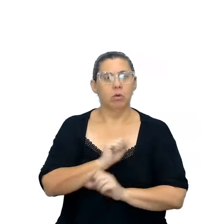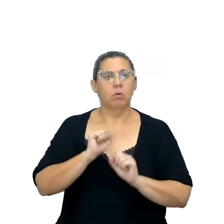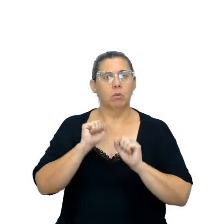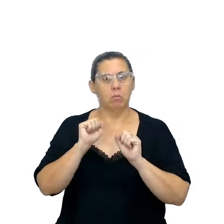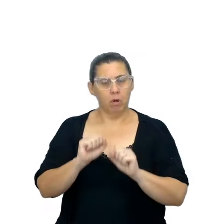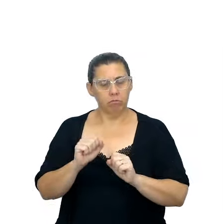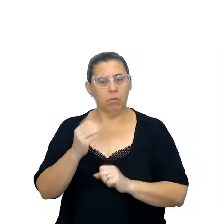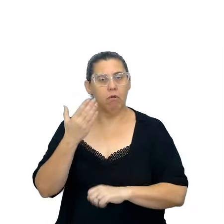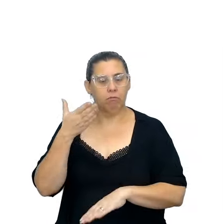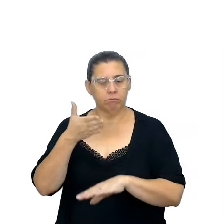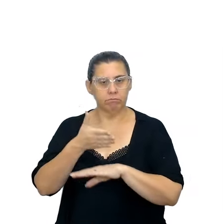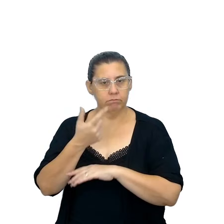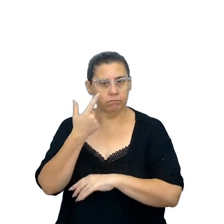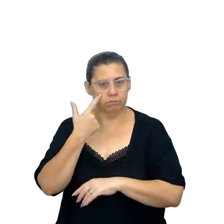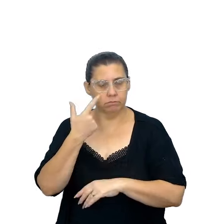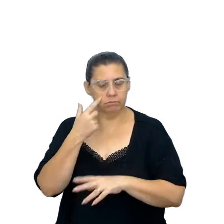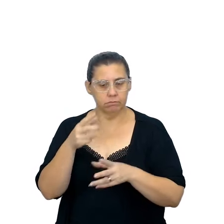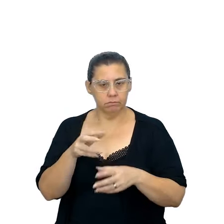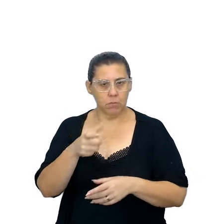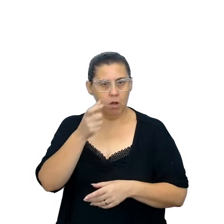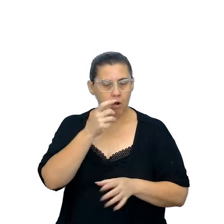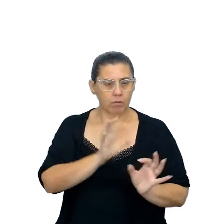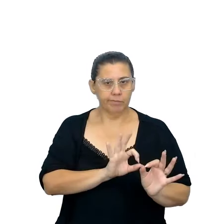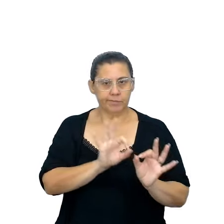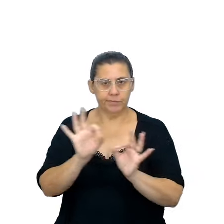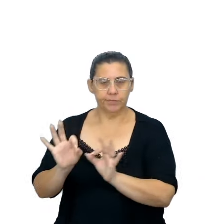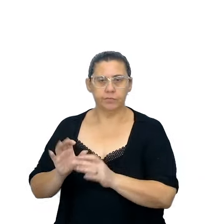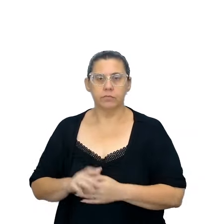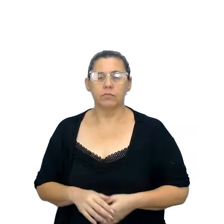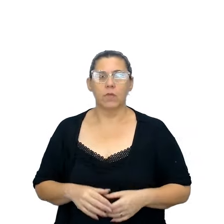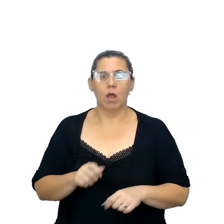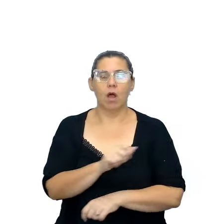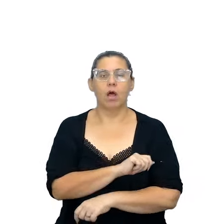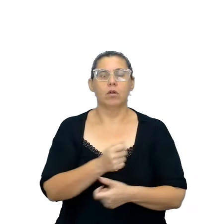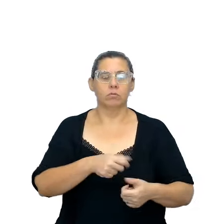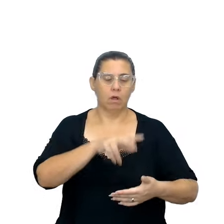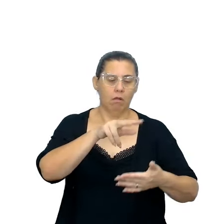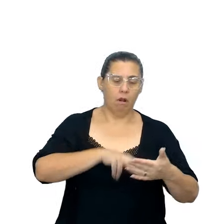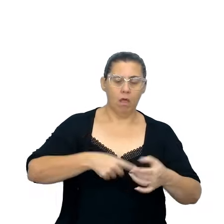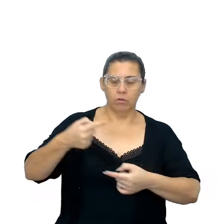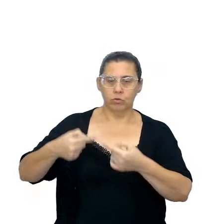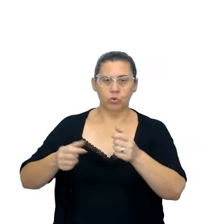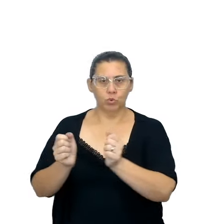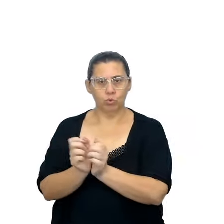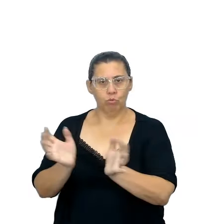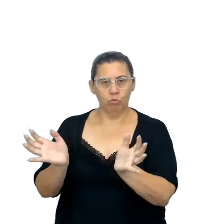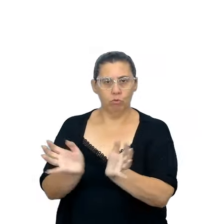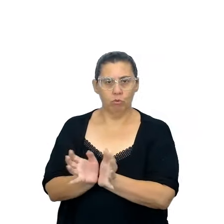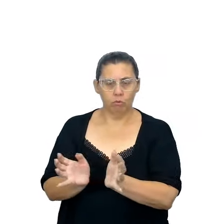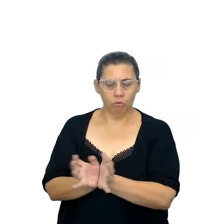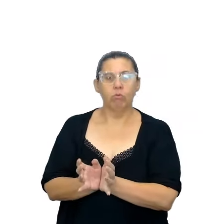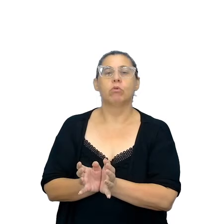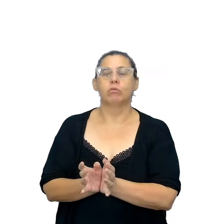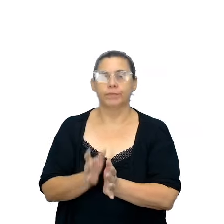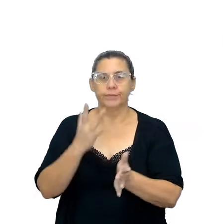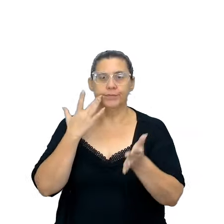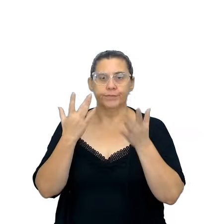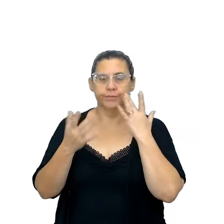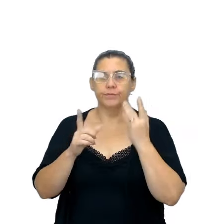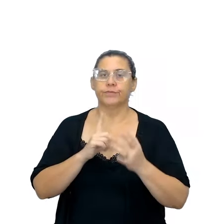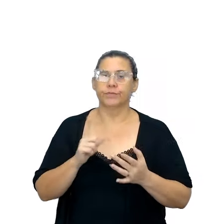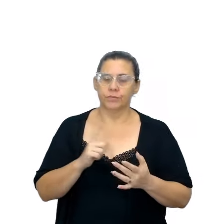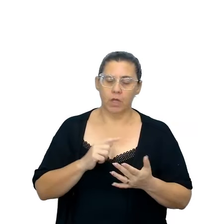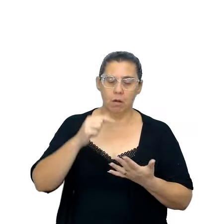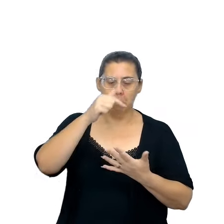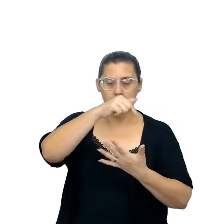acessar. Então, o estudante tem que ir aqui ler, né, e discutir com a turma. O texto teatral possui a maioria dos